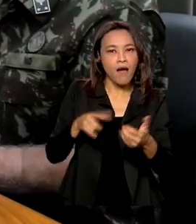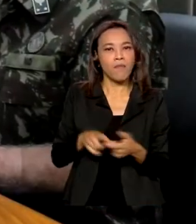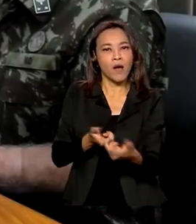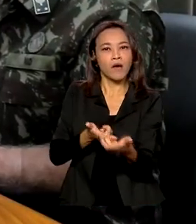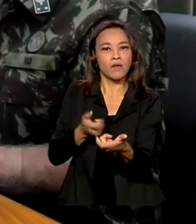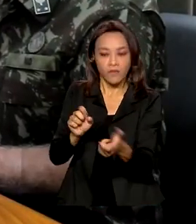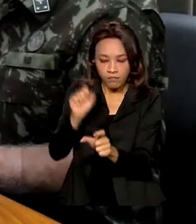esse desmatamento ilegal.